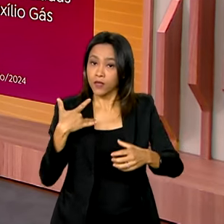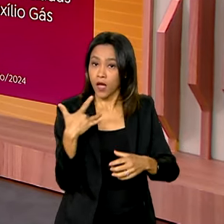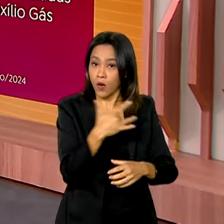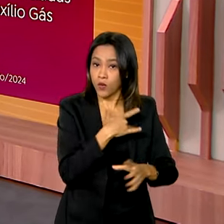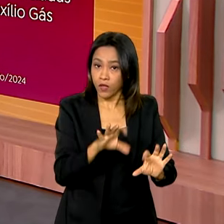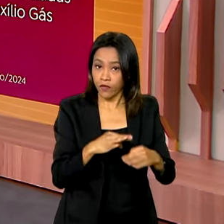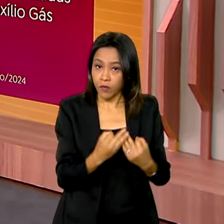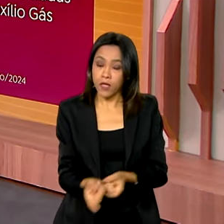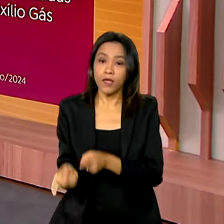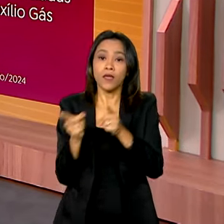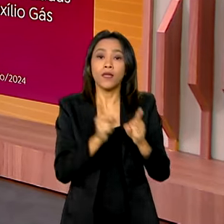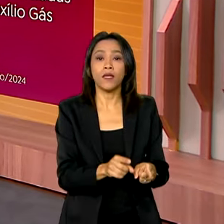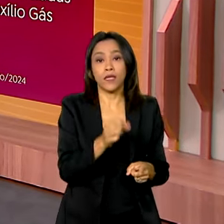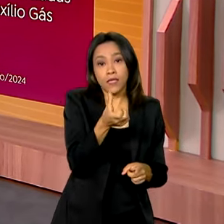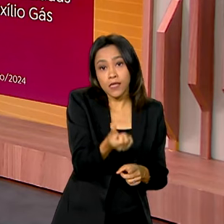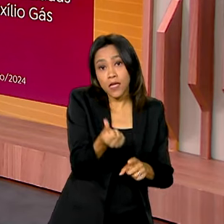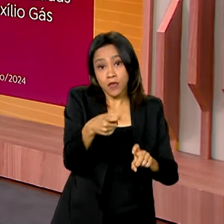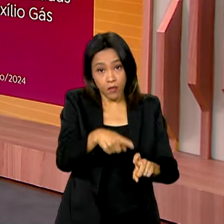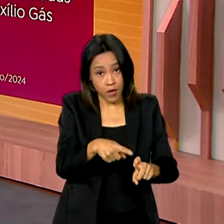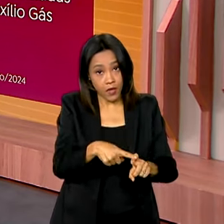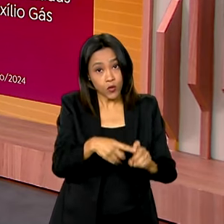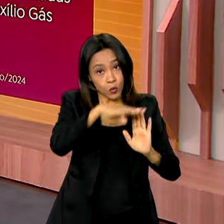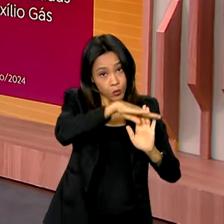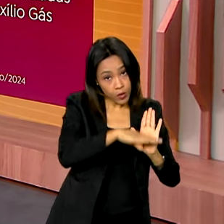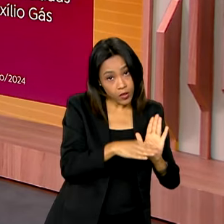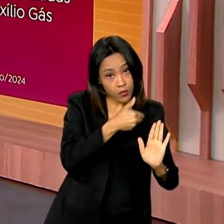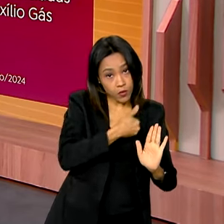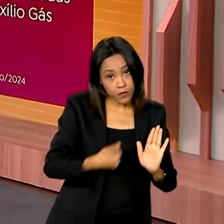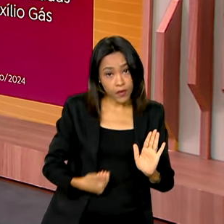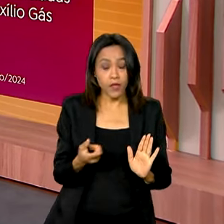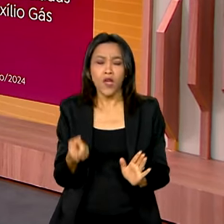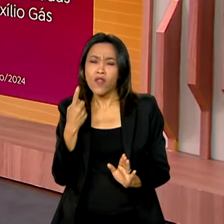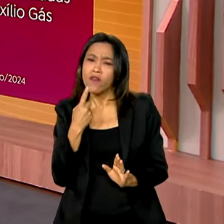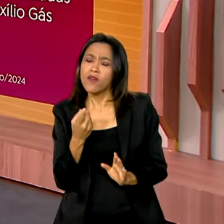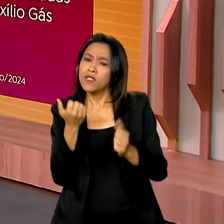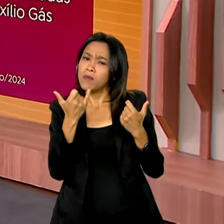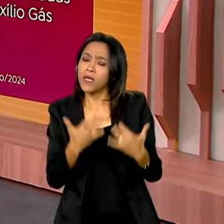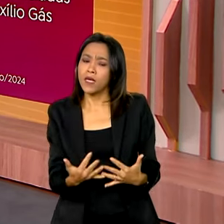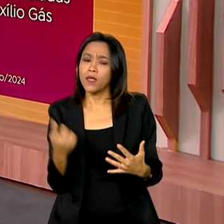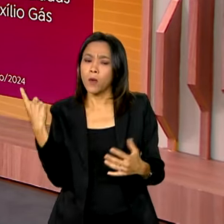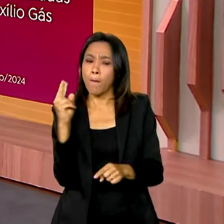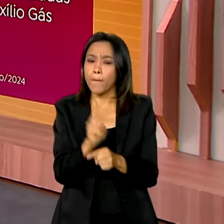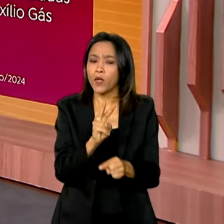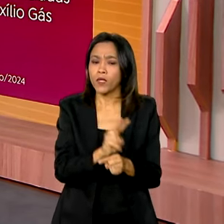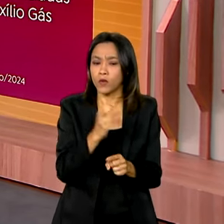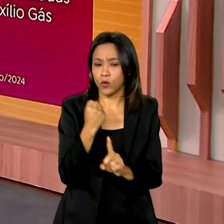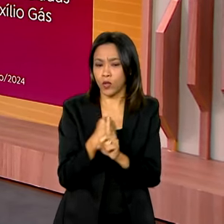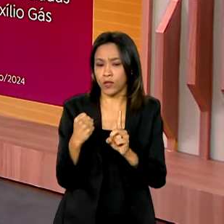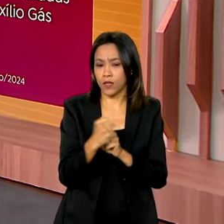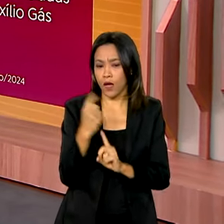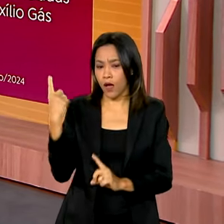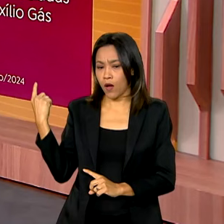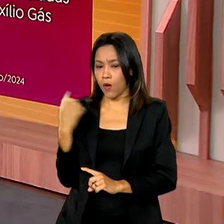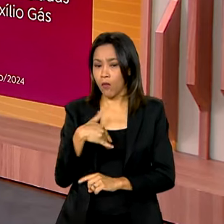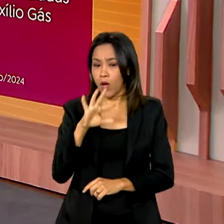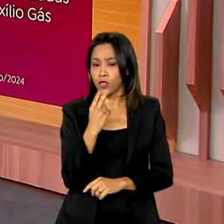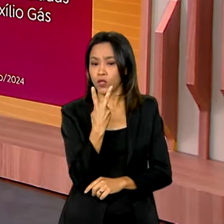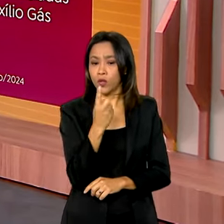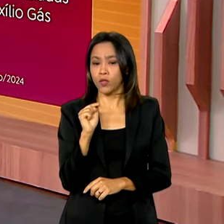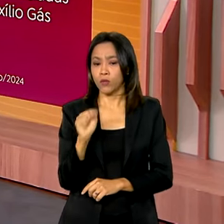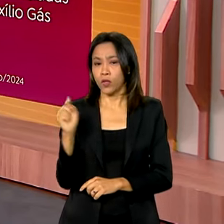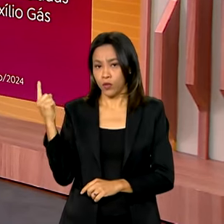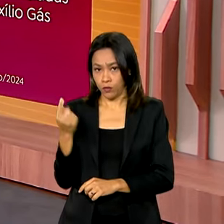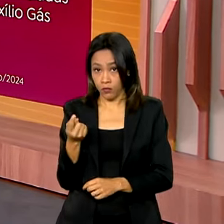6 médicos do programa Mais Médicos. Quando a gente fala em proteção social, nós temos 2,8 mil famílias atendidas pelo Bolsa Família